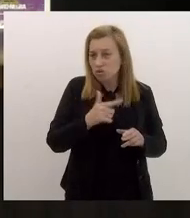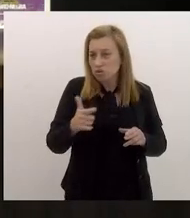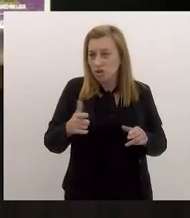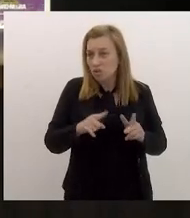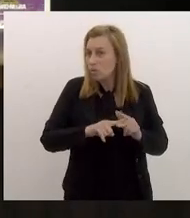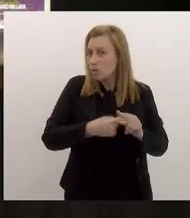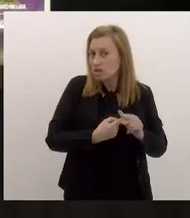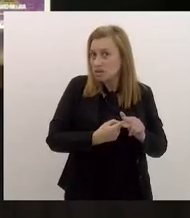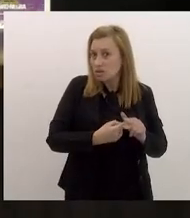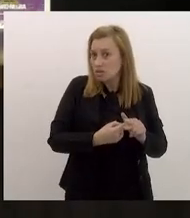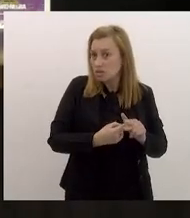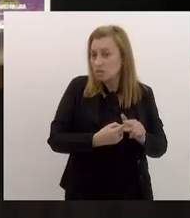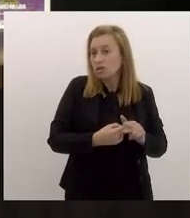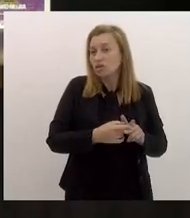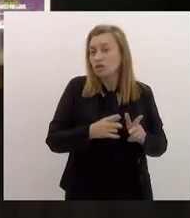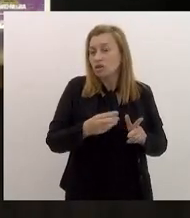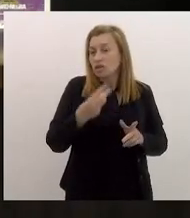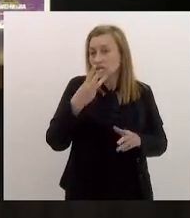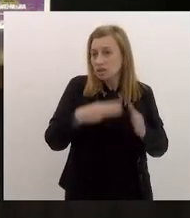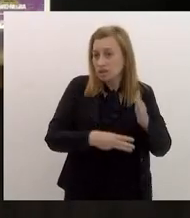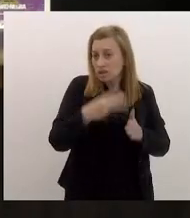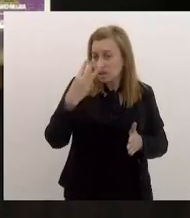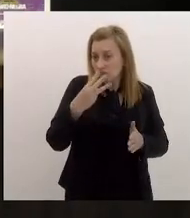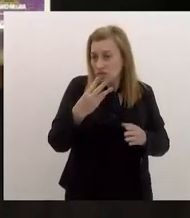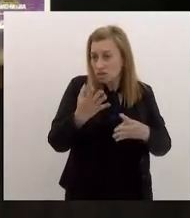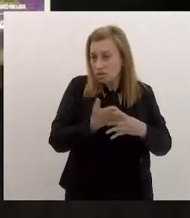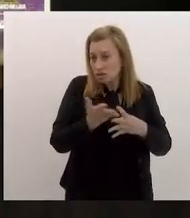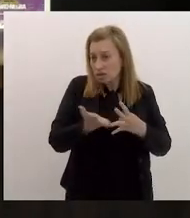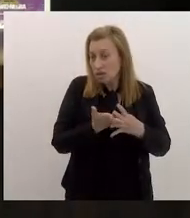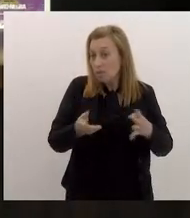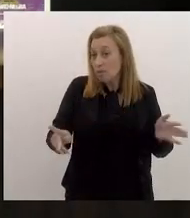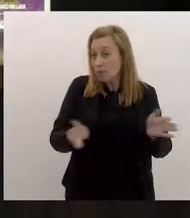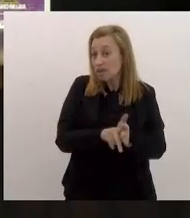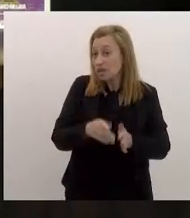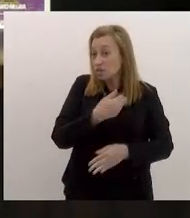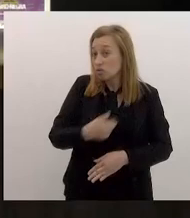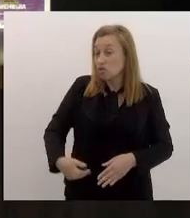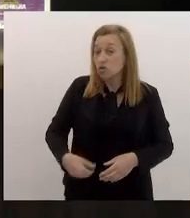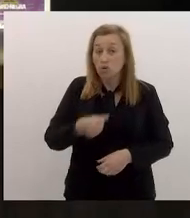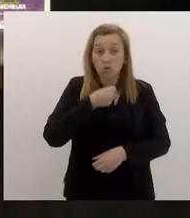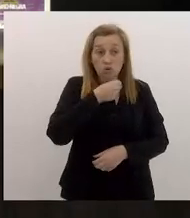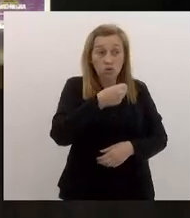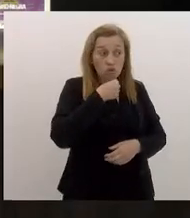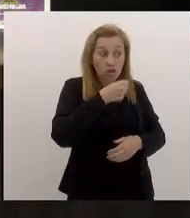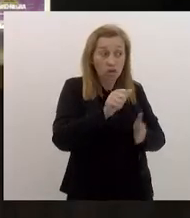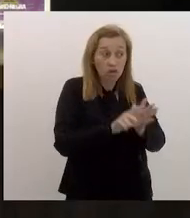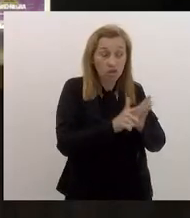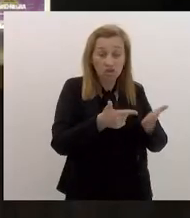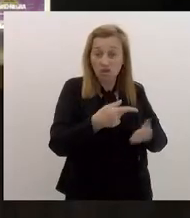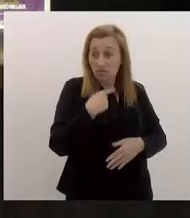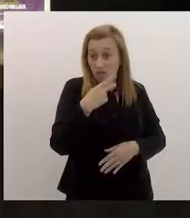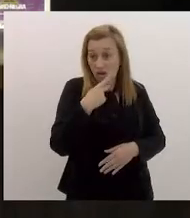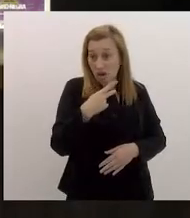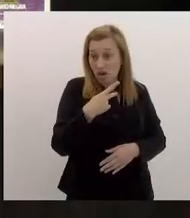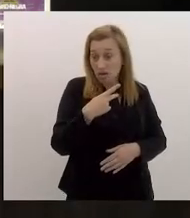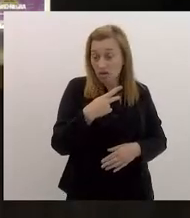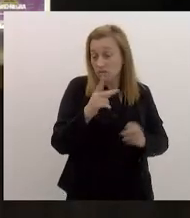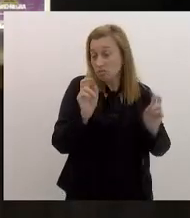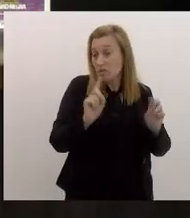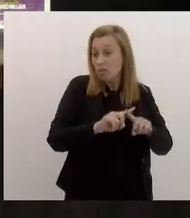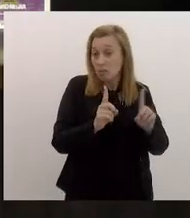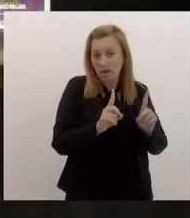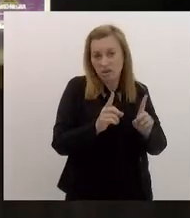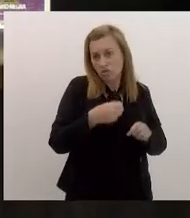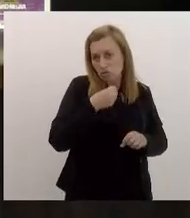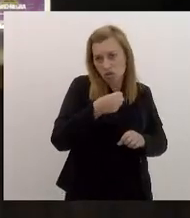uma correção, será feita em três vezes, mas isso é do governo. Então, o jornalista que diz, que condiciona, mas é